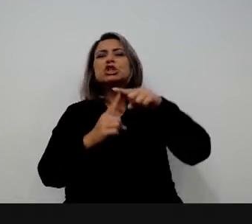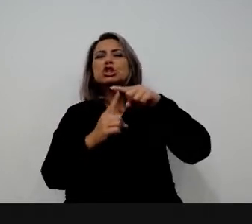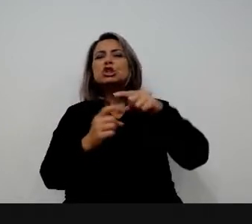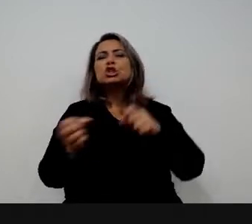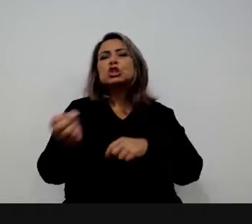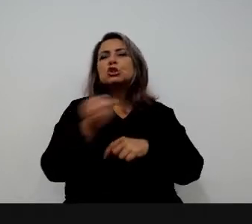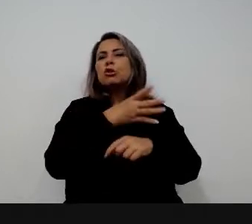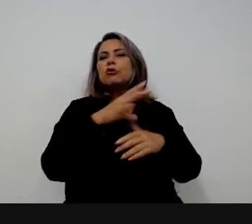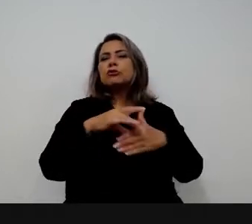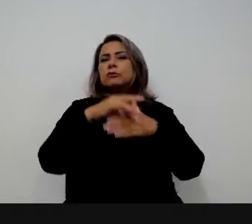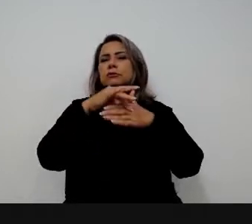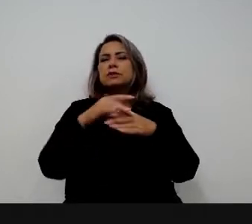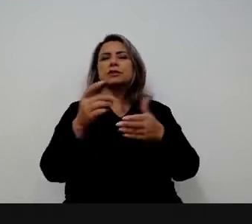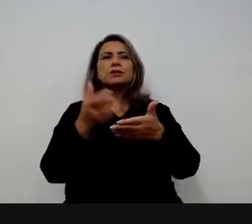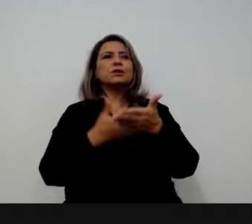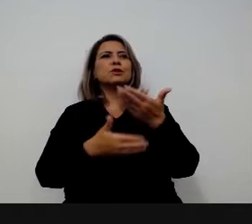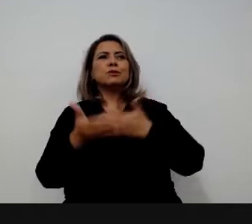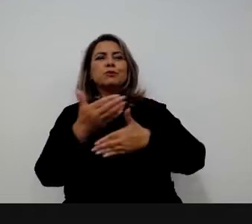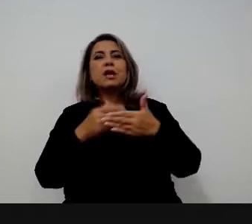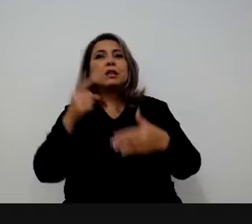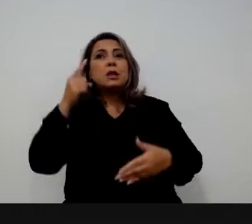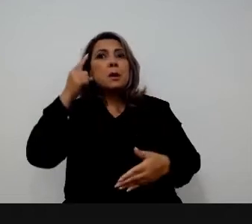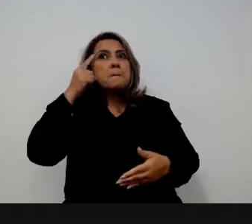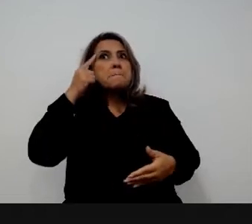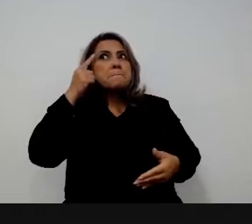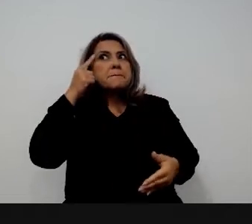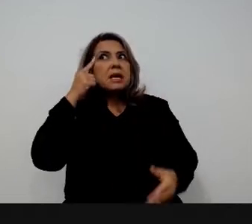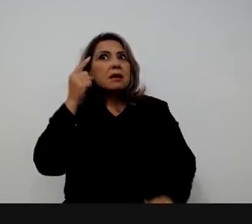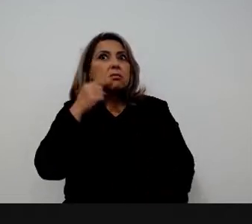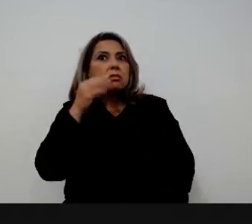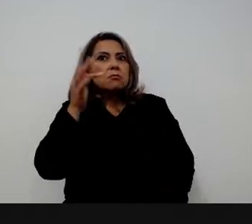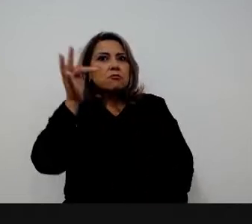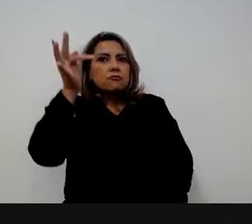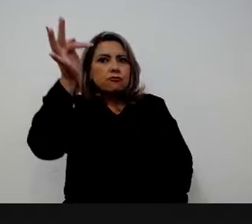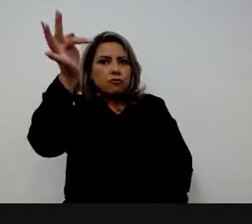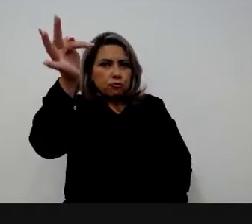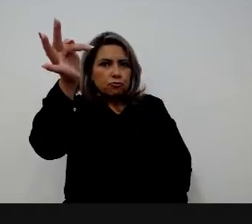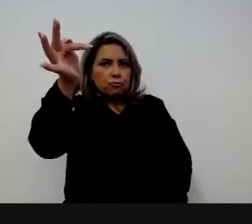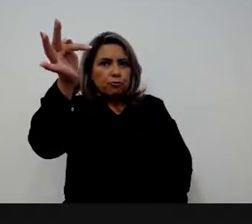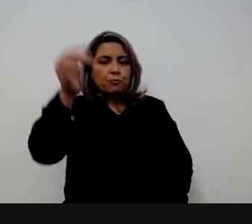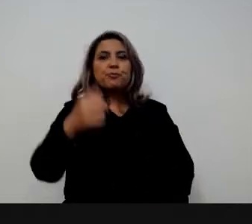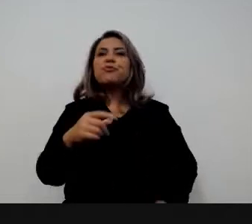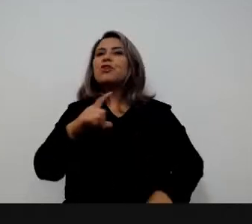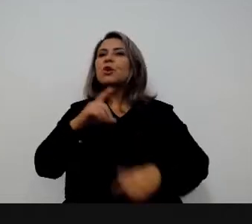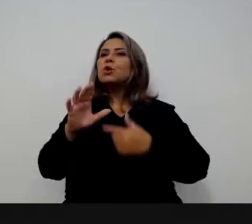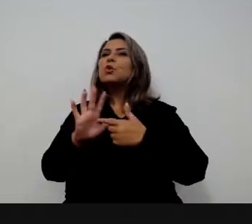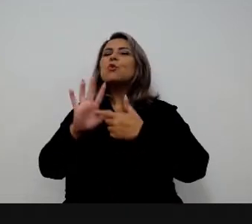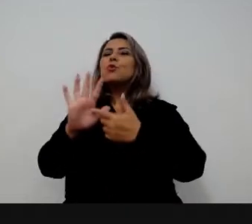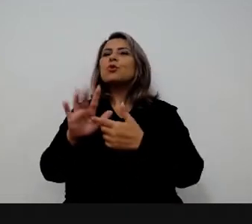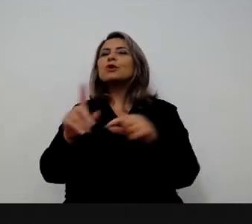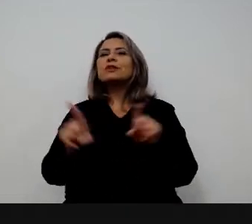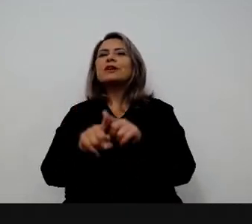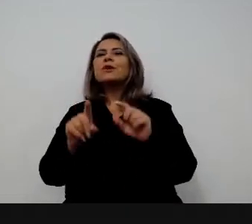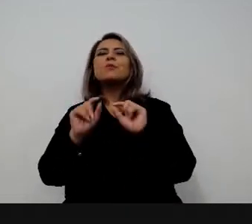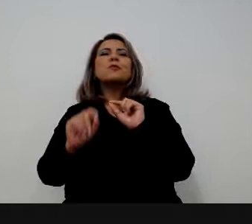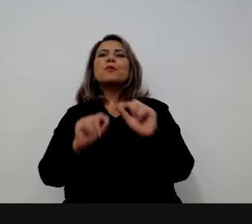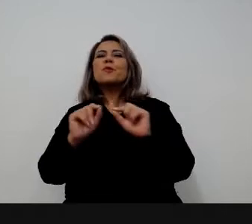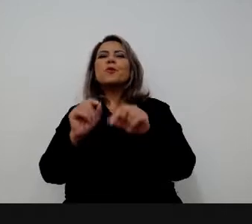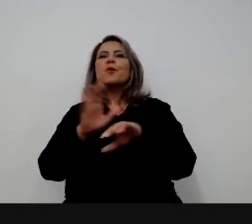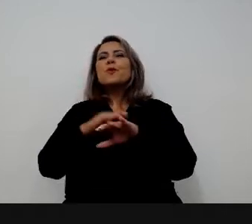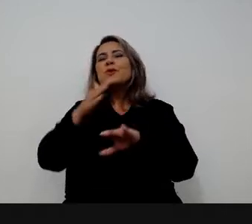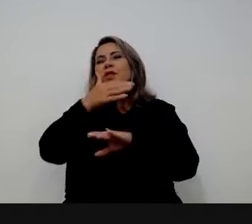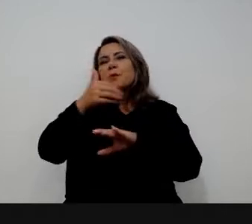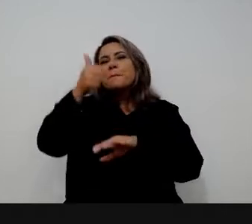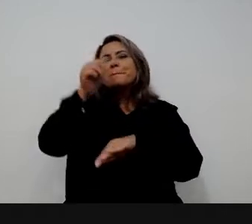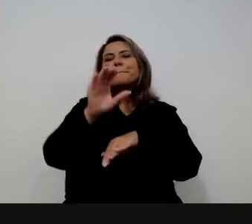aí descendo, foresight ou pensamento futuro, que aliás a gente trouxe o que a gente considera o